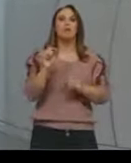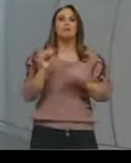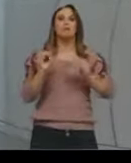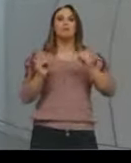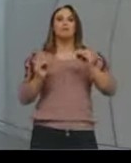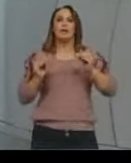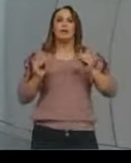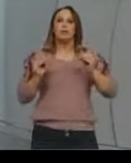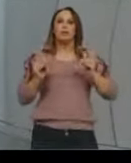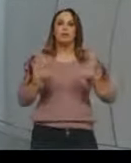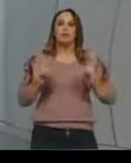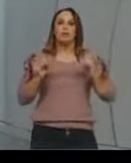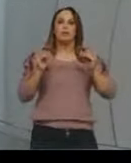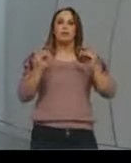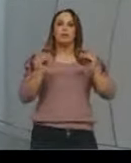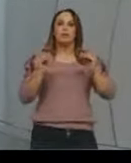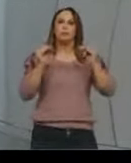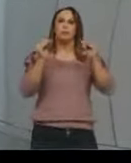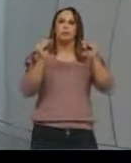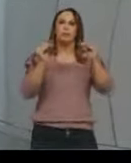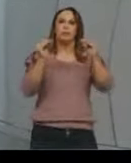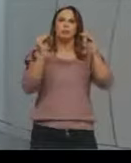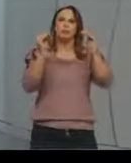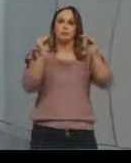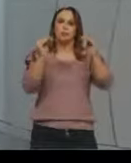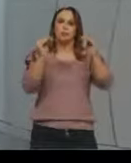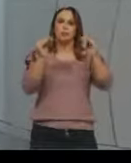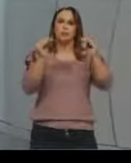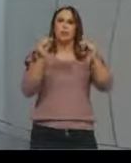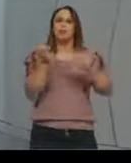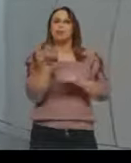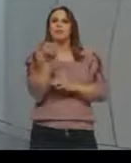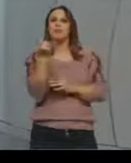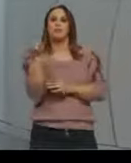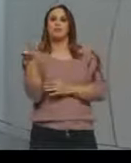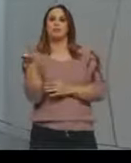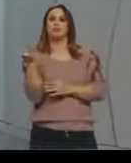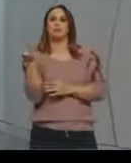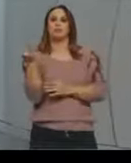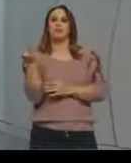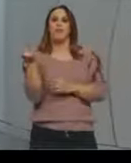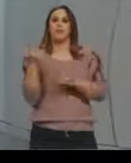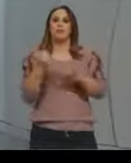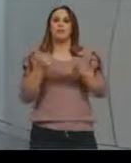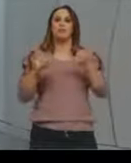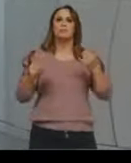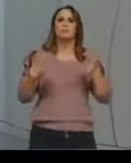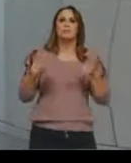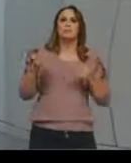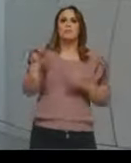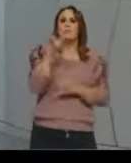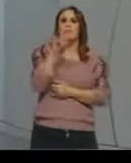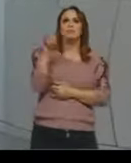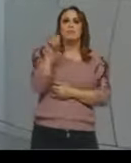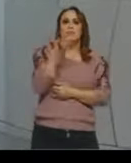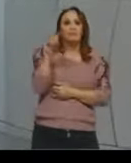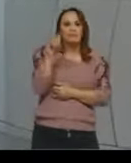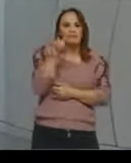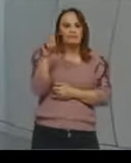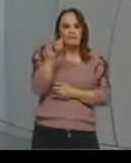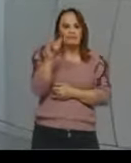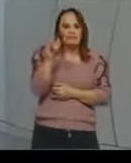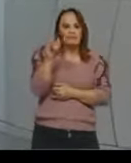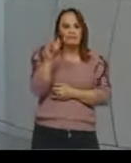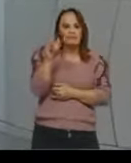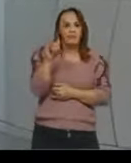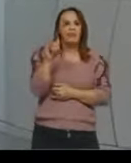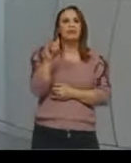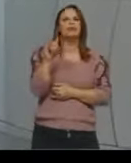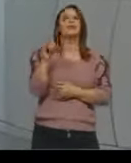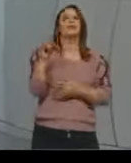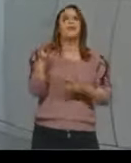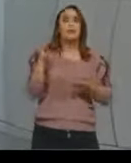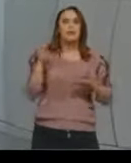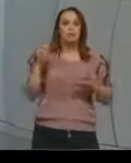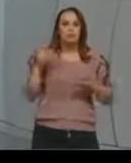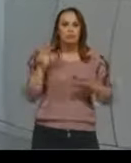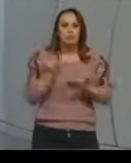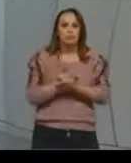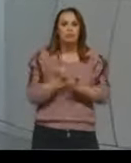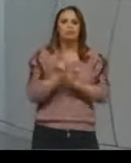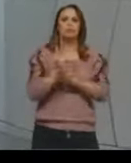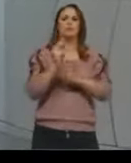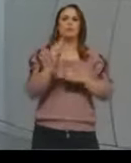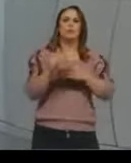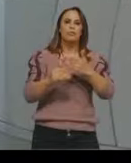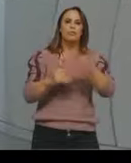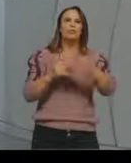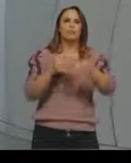esse excesso de carga negativa que vai permitir que o processo que estamos falando aconteça. Outra característica que eu quero